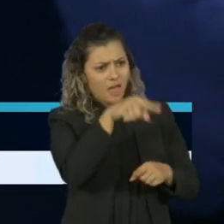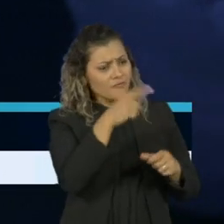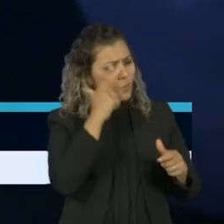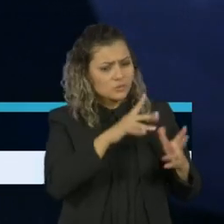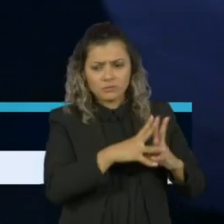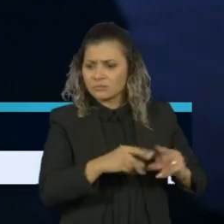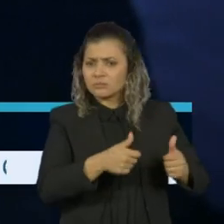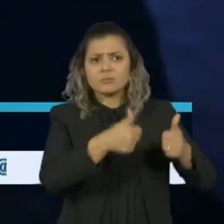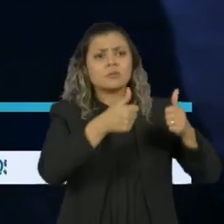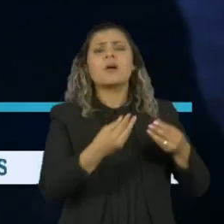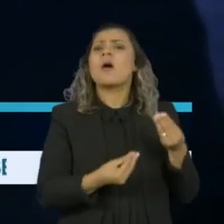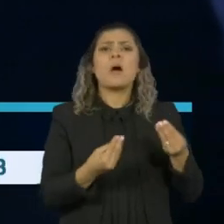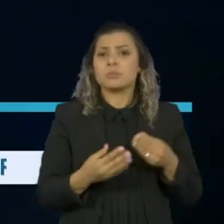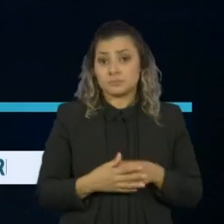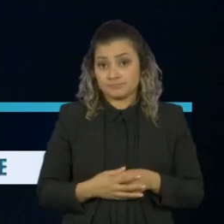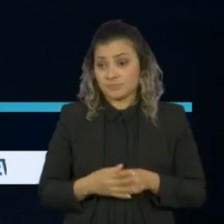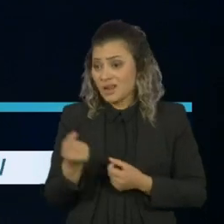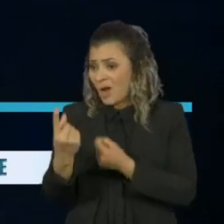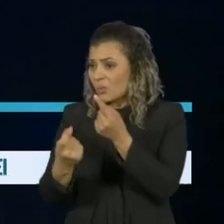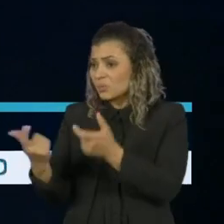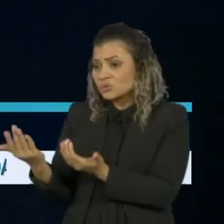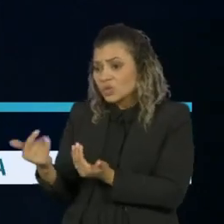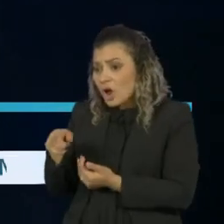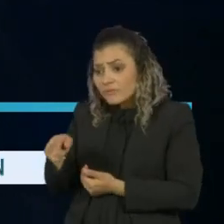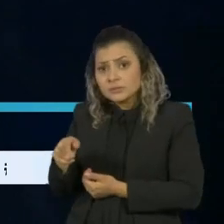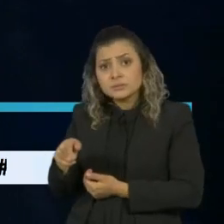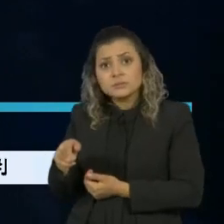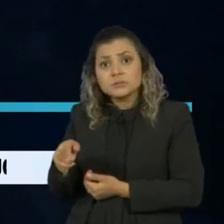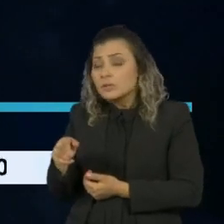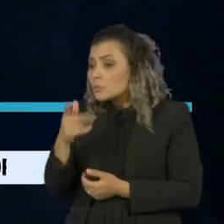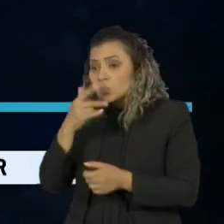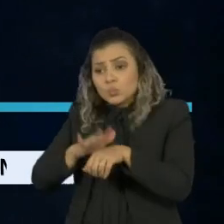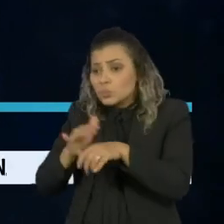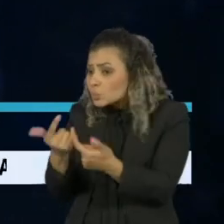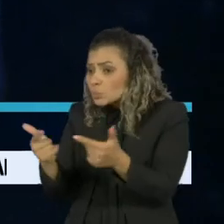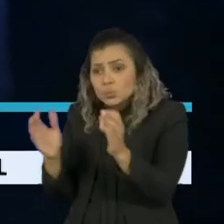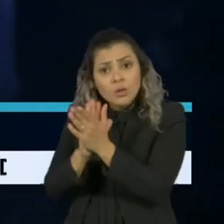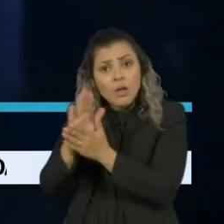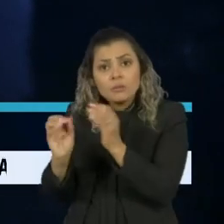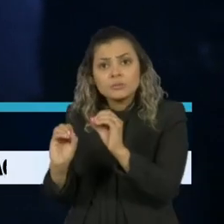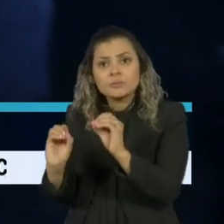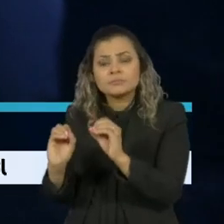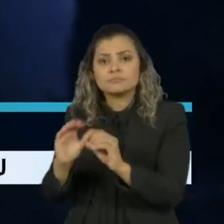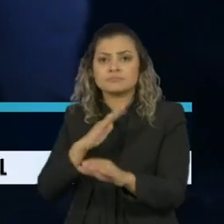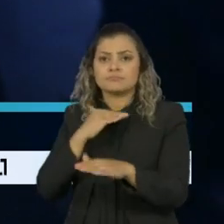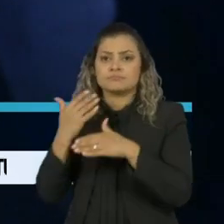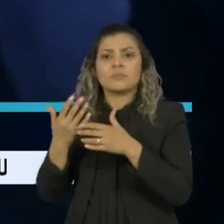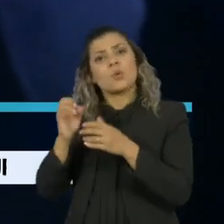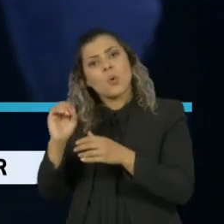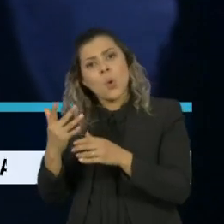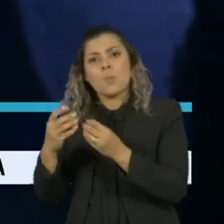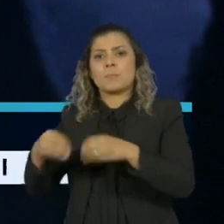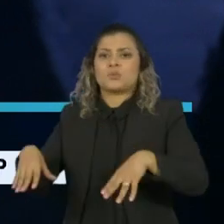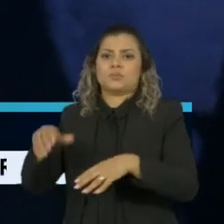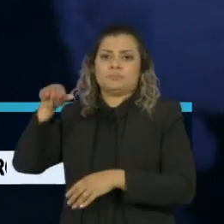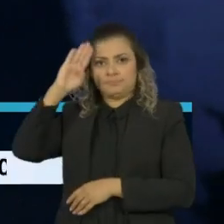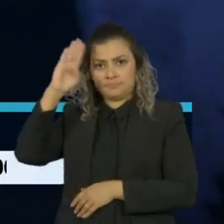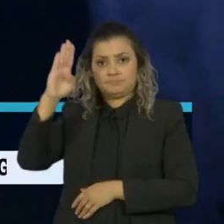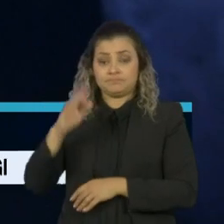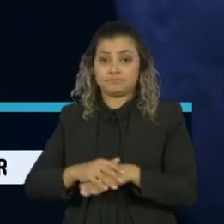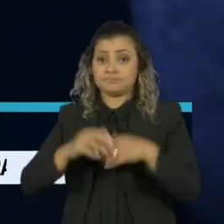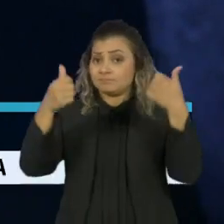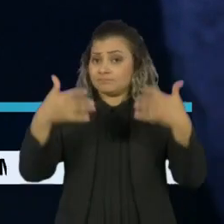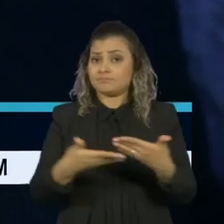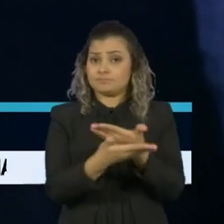recuperar da Covid-19, enquanto outros mais jovens e sem comorbidades acabam sendo mais afetados pela doença. A explicação